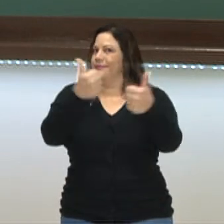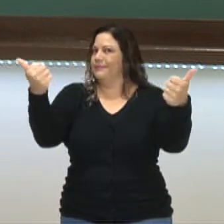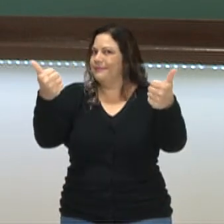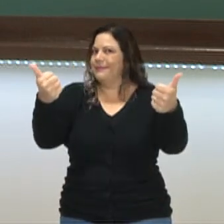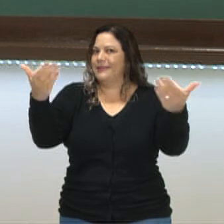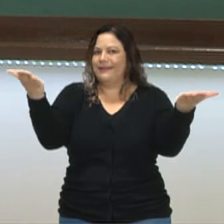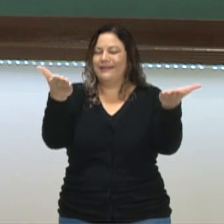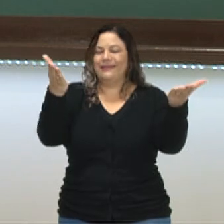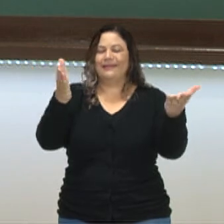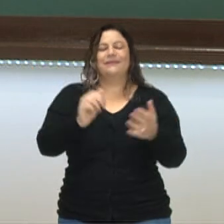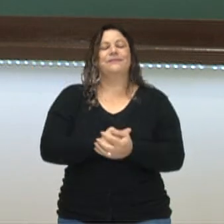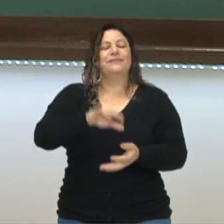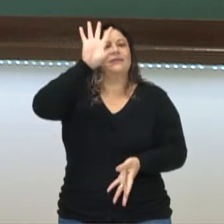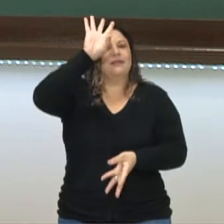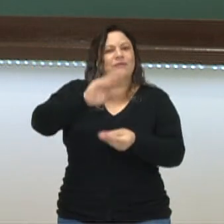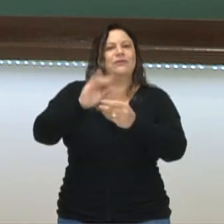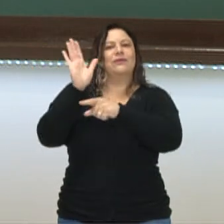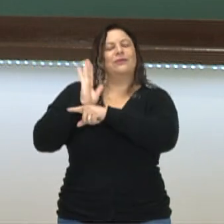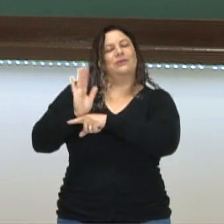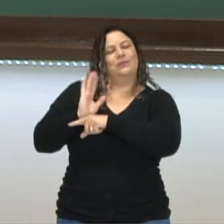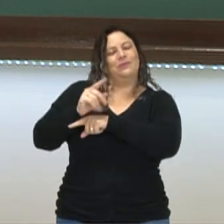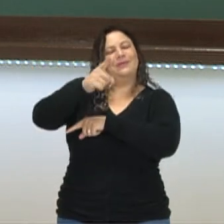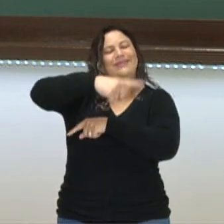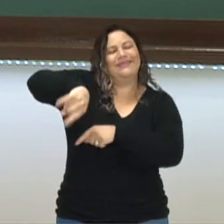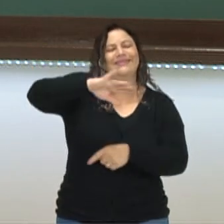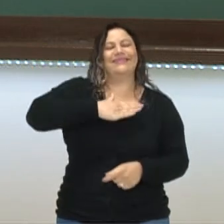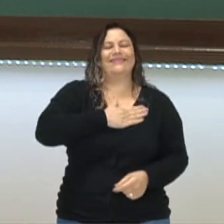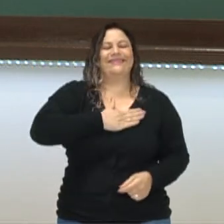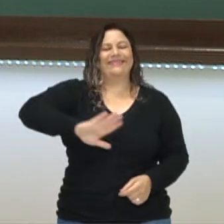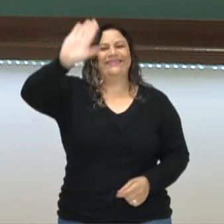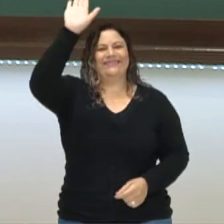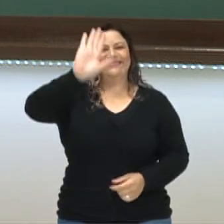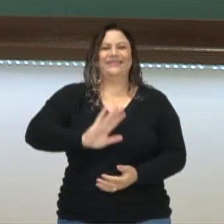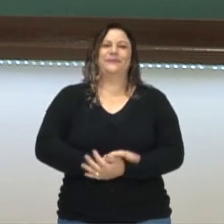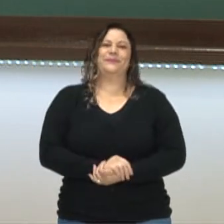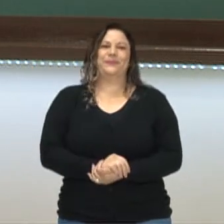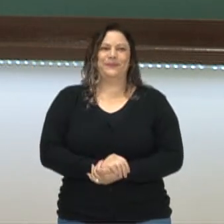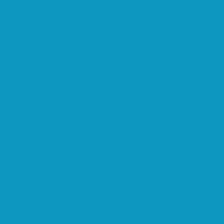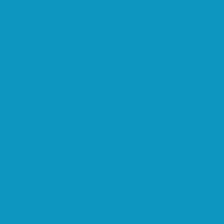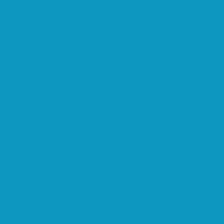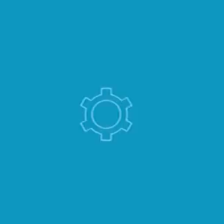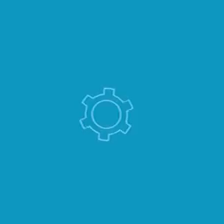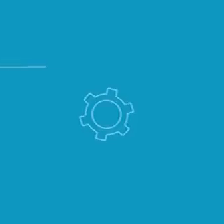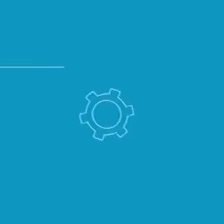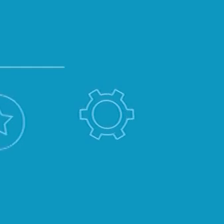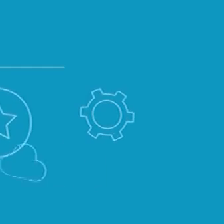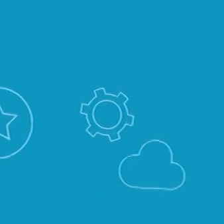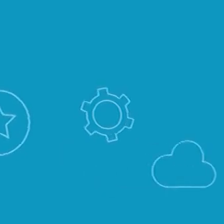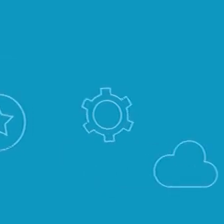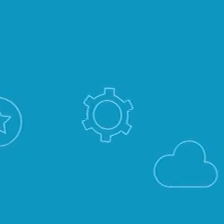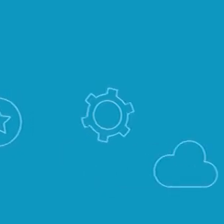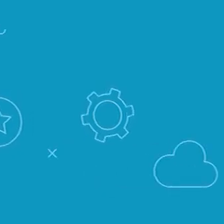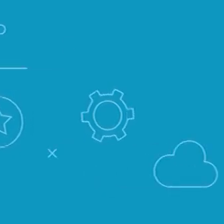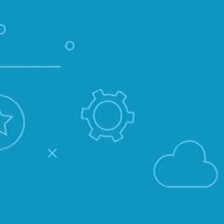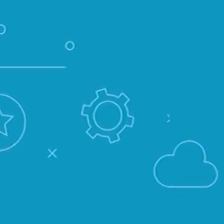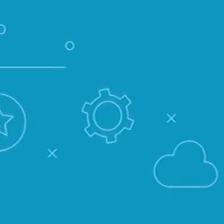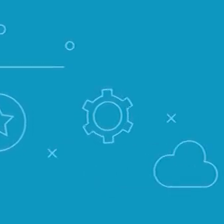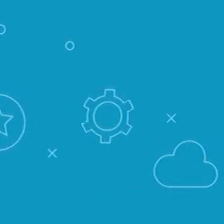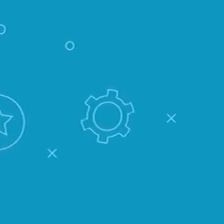Pessoal, encerramos nosso vídeo aqui. Espero que vocês tenham gostado e até breve. Tchau! Tchau! Tchau!